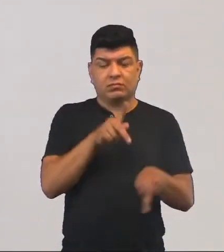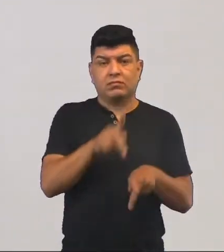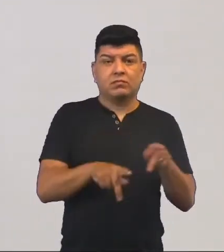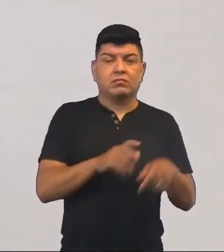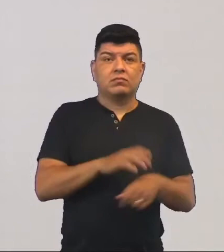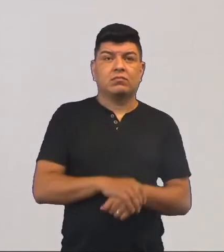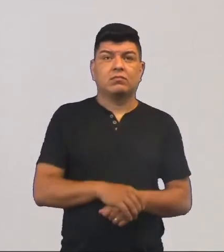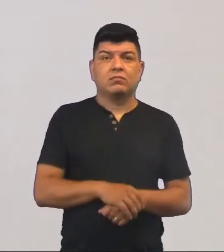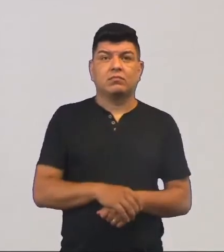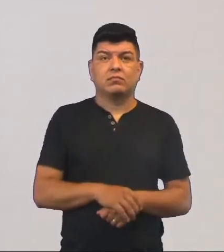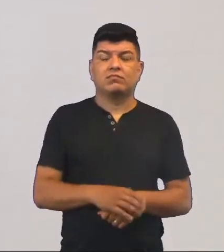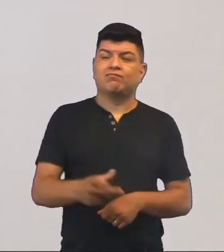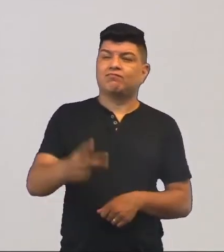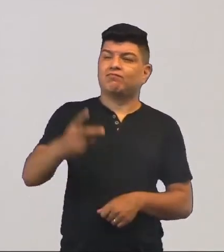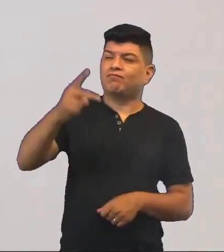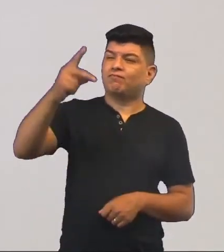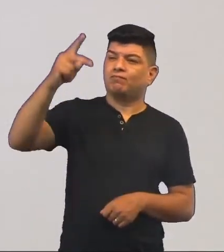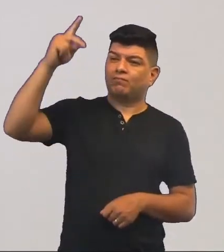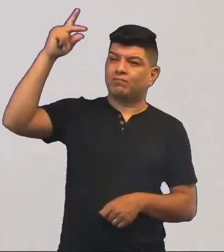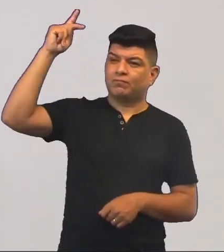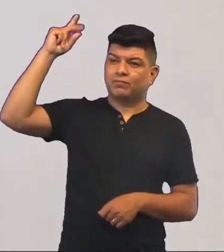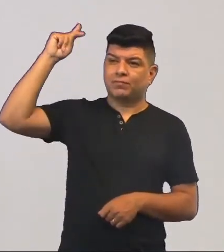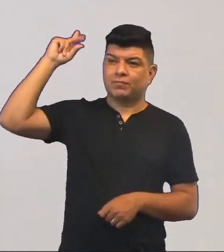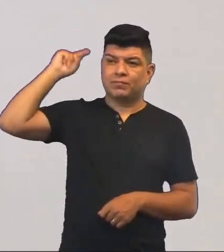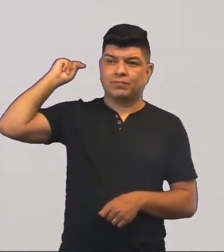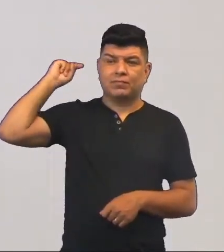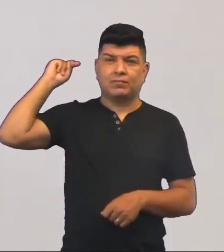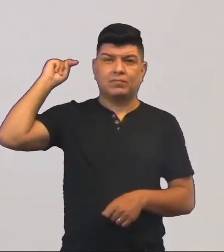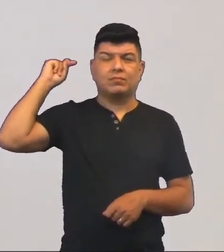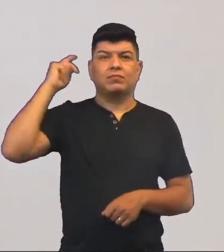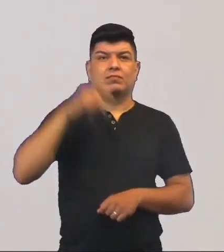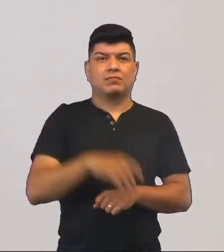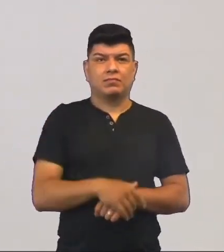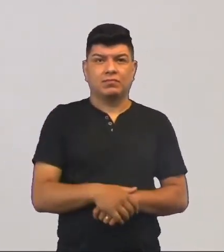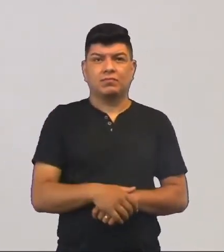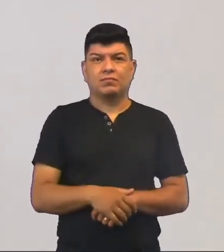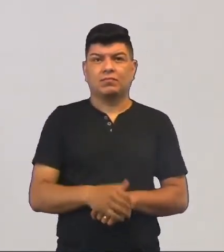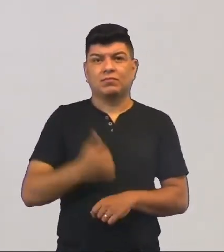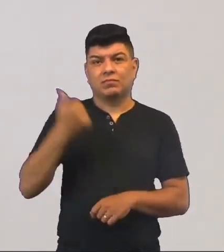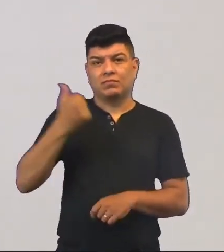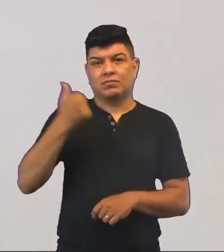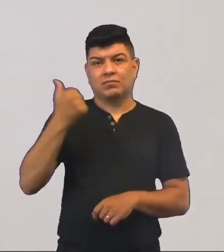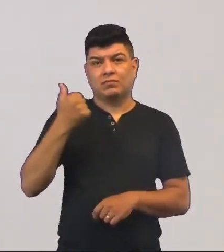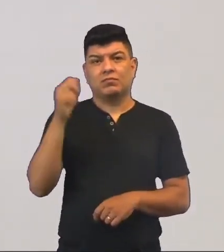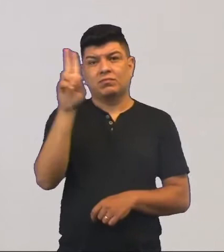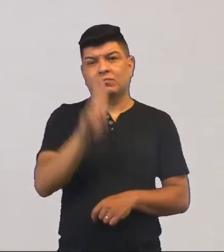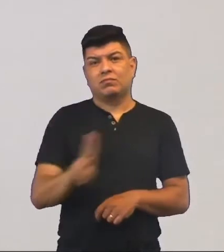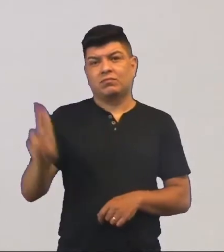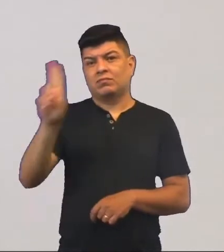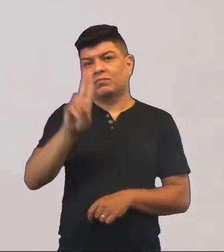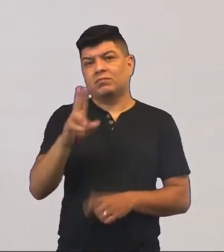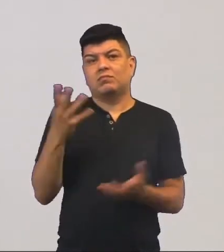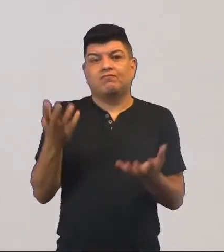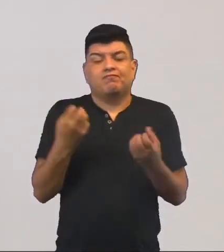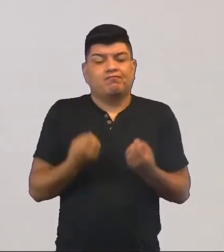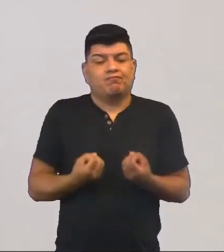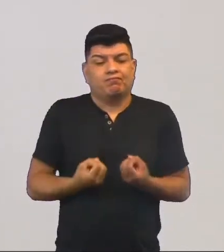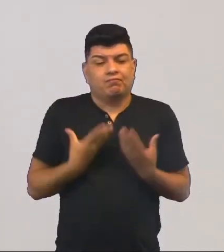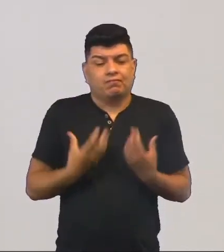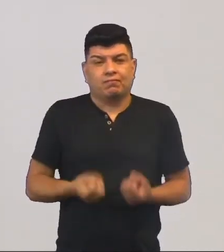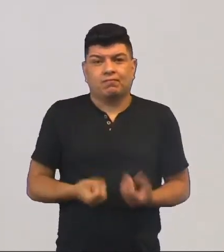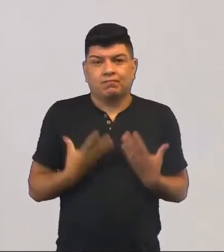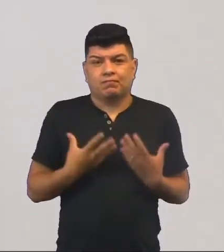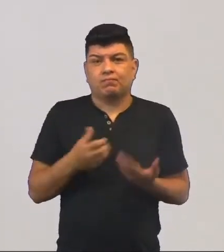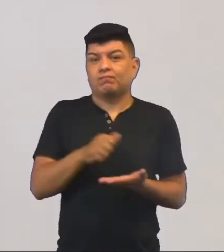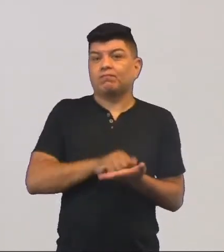bem antigo, né? Logos, os primatas, eles utilizavam, eles queriam expressar,